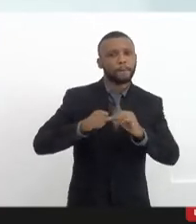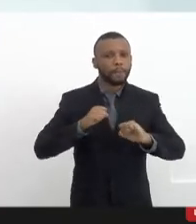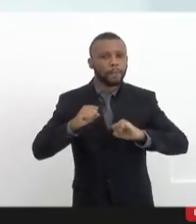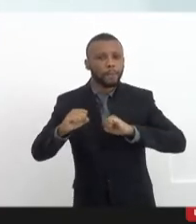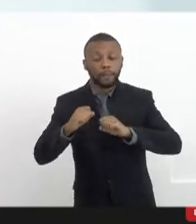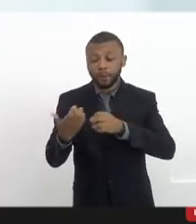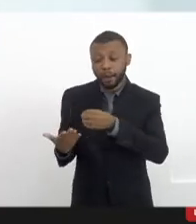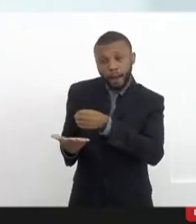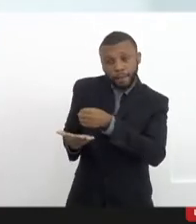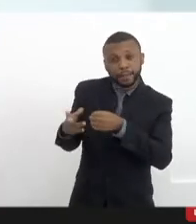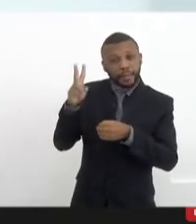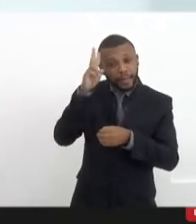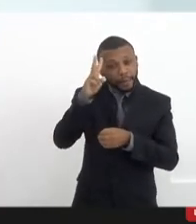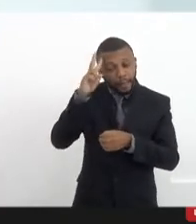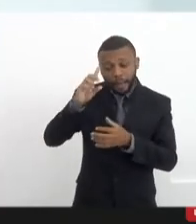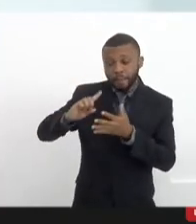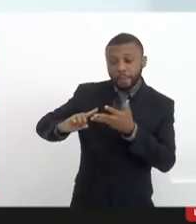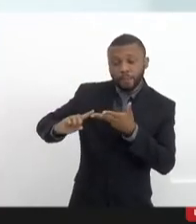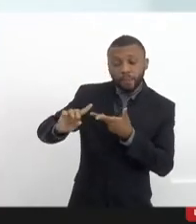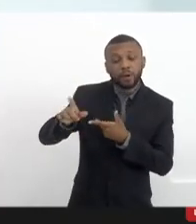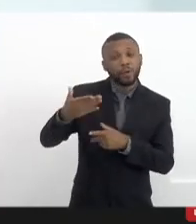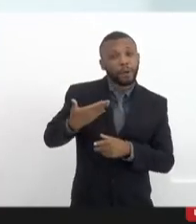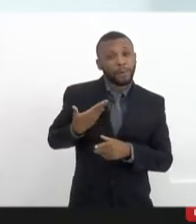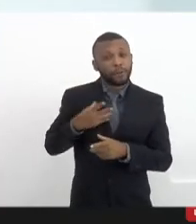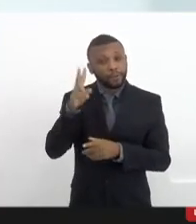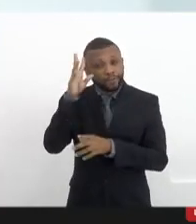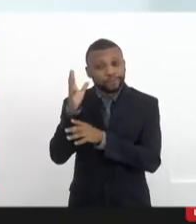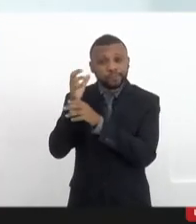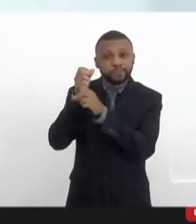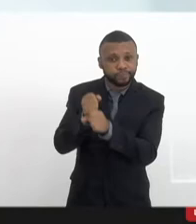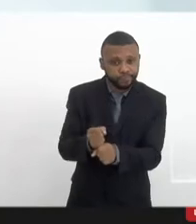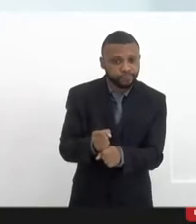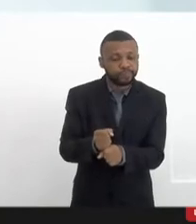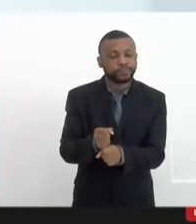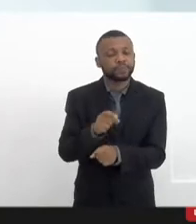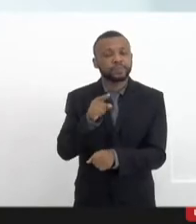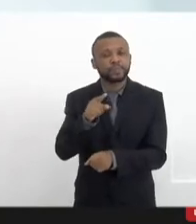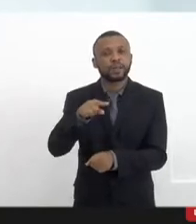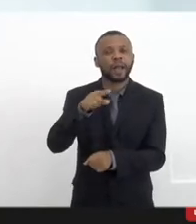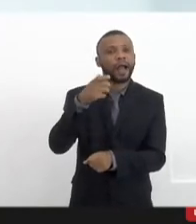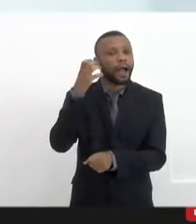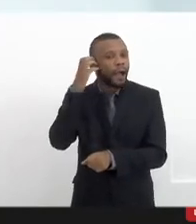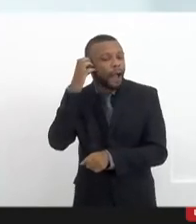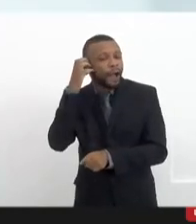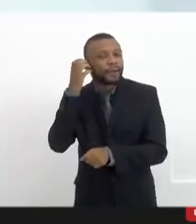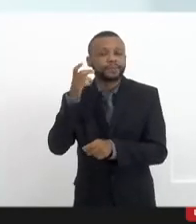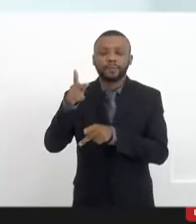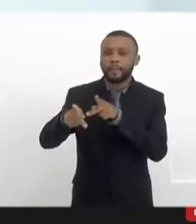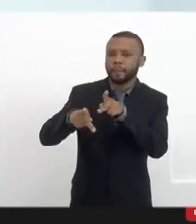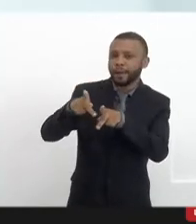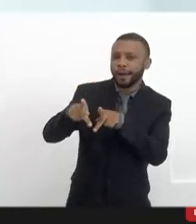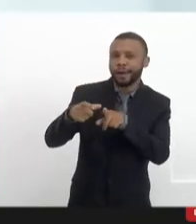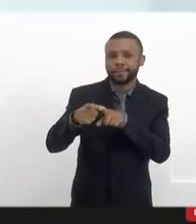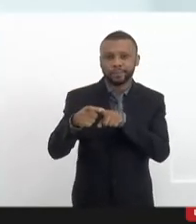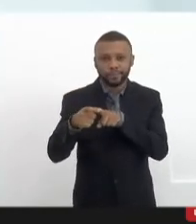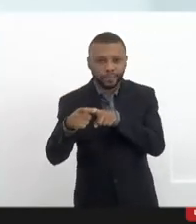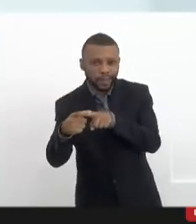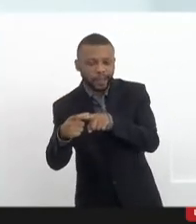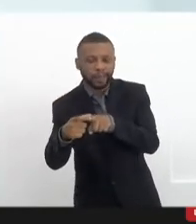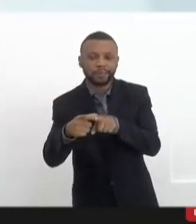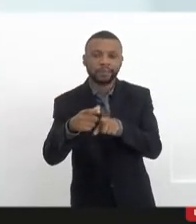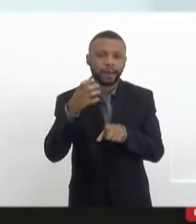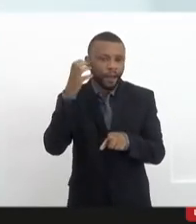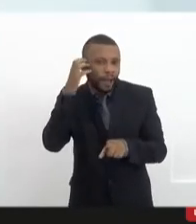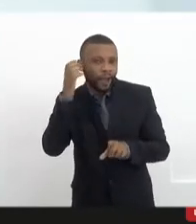Lembrar, como já lembraram os companheiros que me antecederam, que as rádios comunitárias e populares, as mídias comunitárias e populares, rádios, TVs,